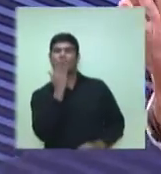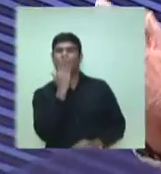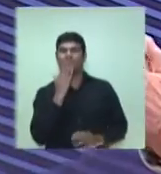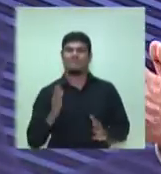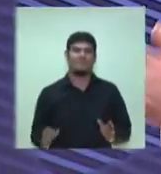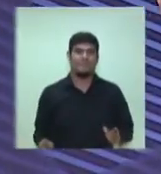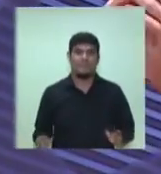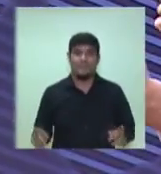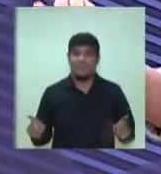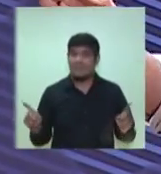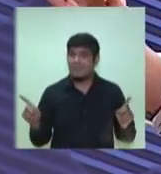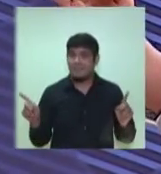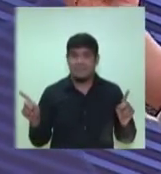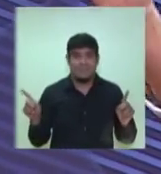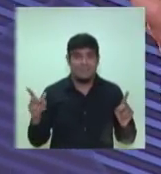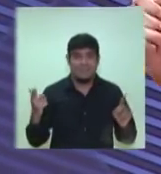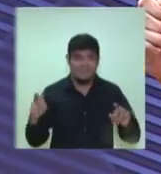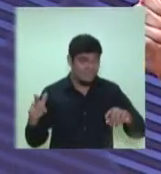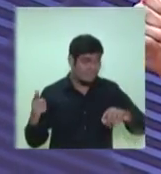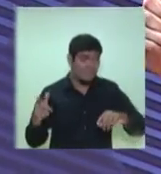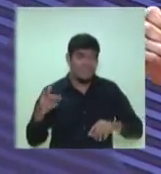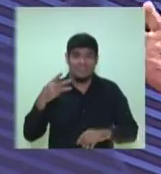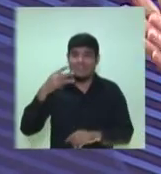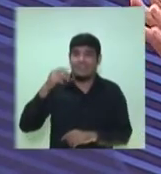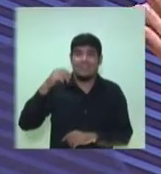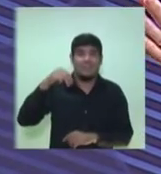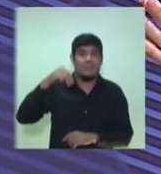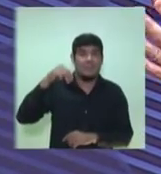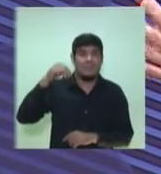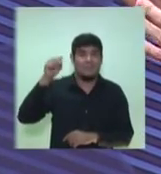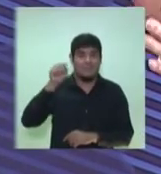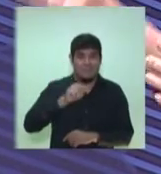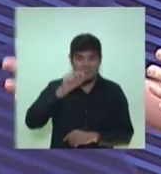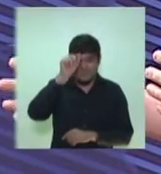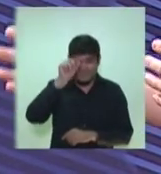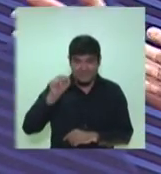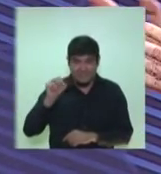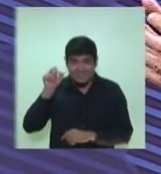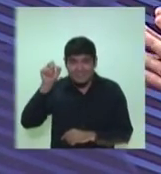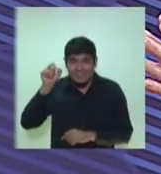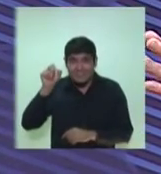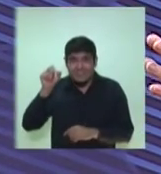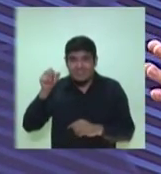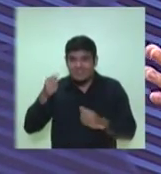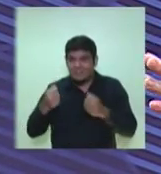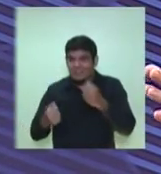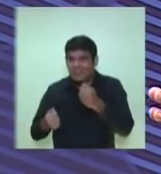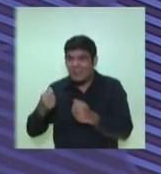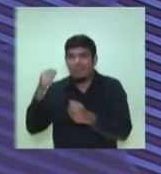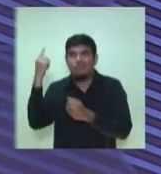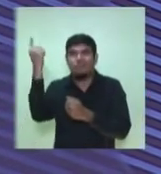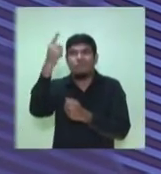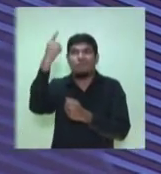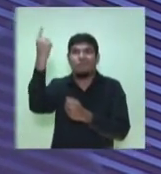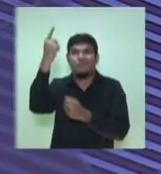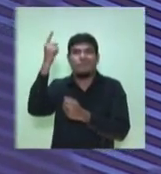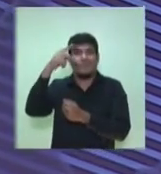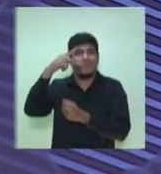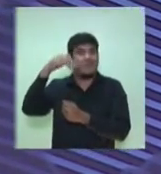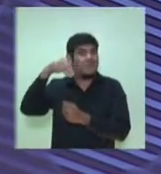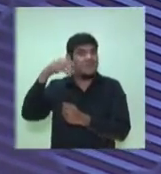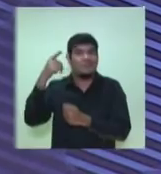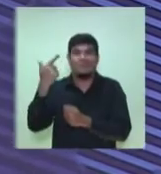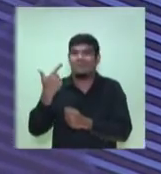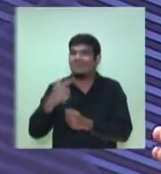Não há sequer 30% das viaturas da Polícia Militar operando hoje.